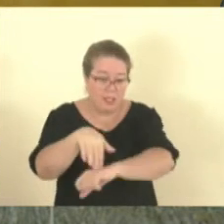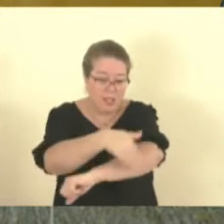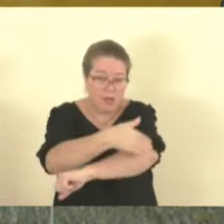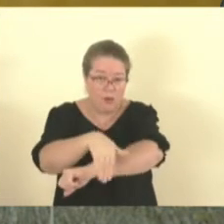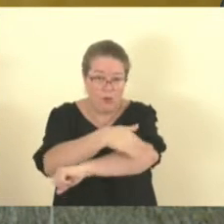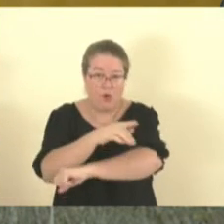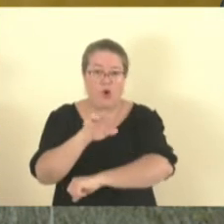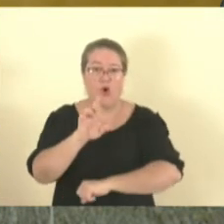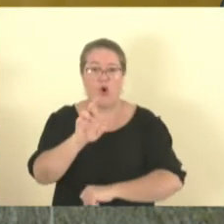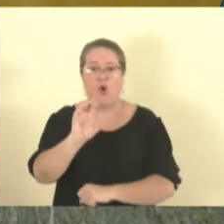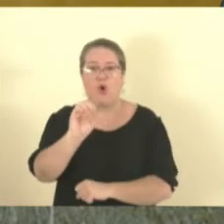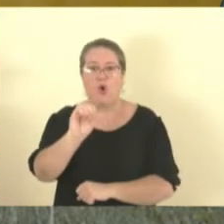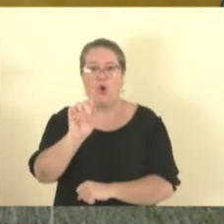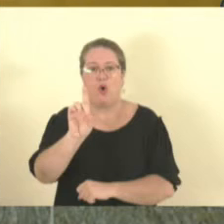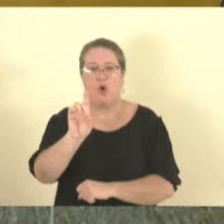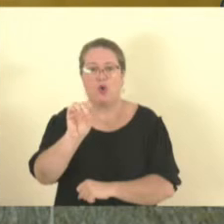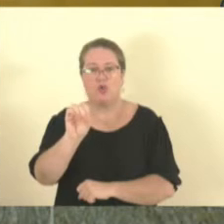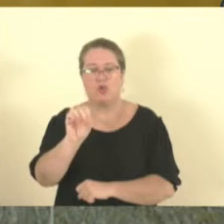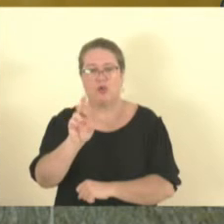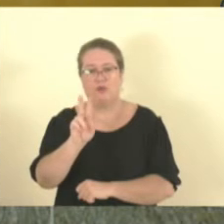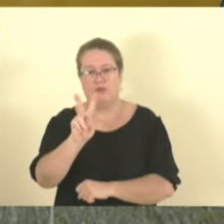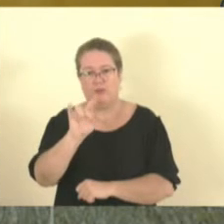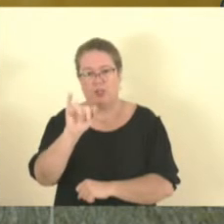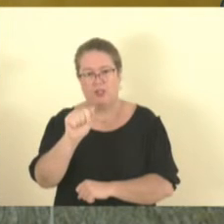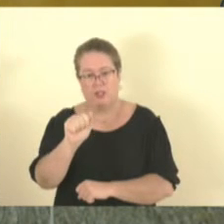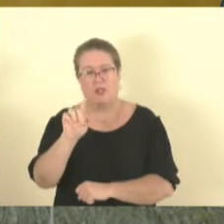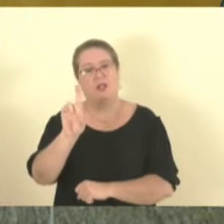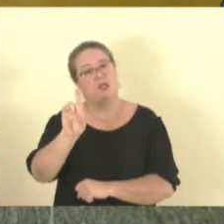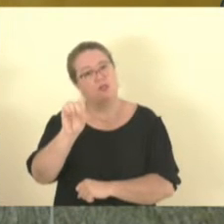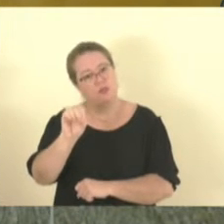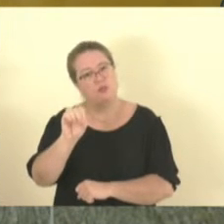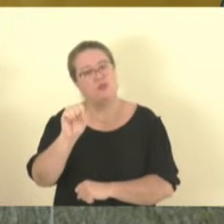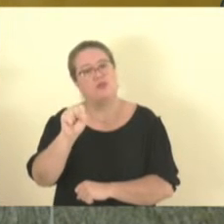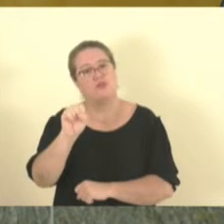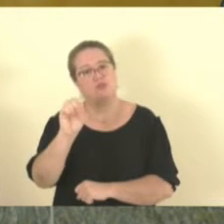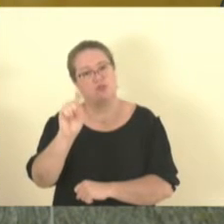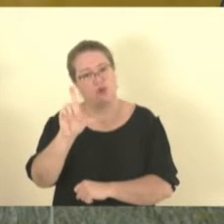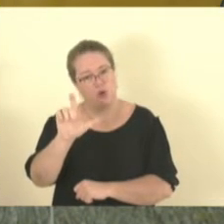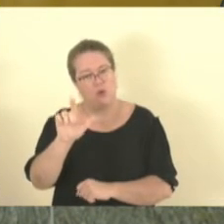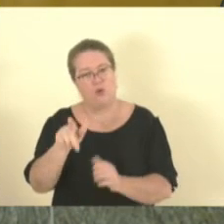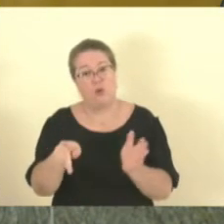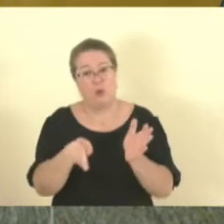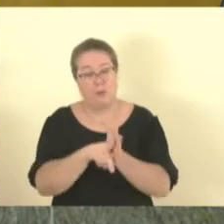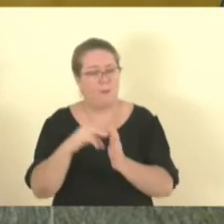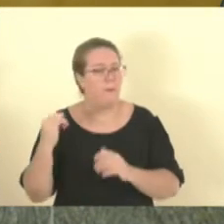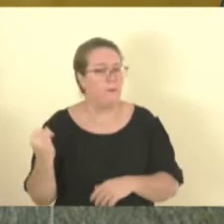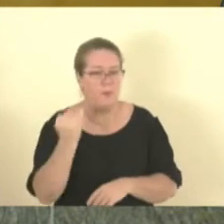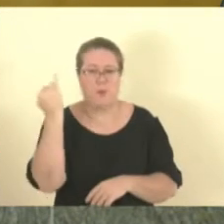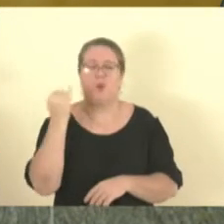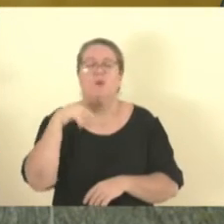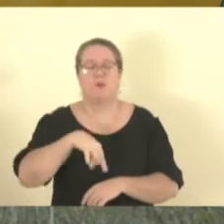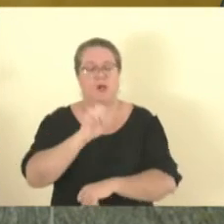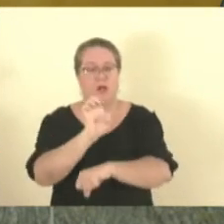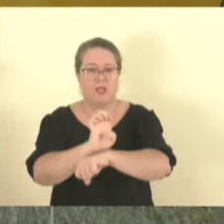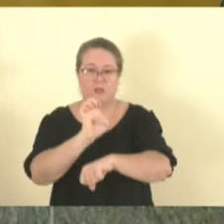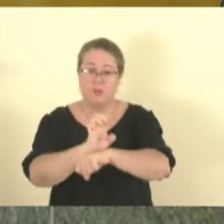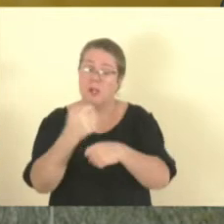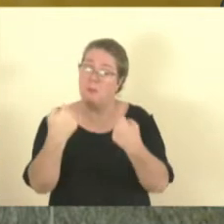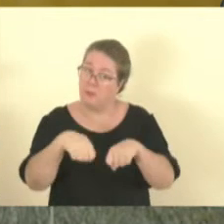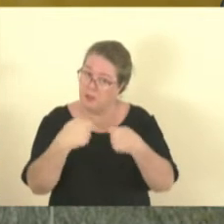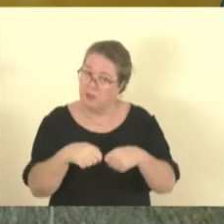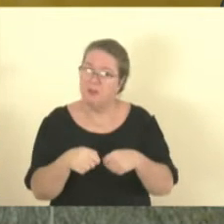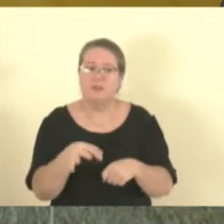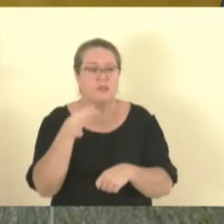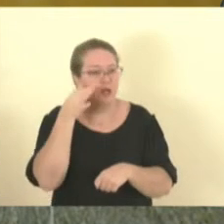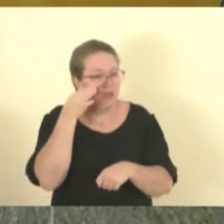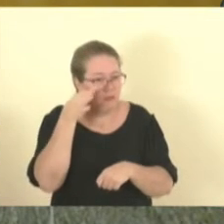O mato está ficando muito alto. Eu gostaria também, Freitas, que você nos ajudasse na iluminação nos pontos de ônibus ao